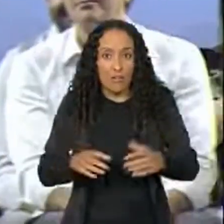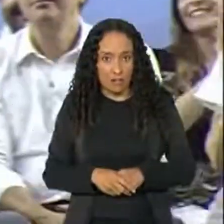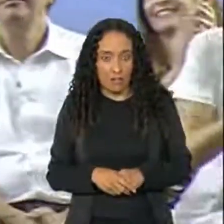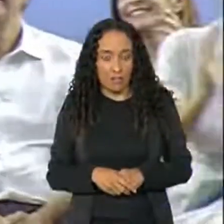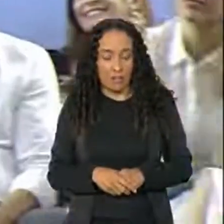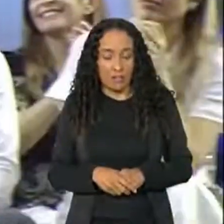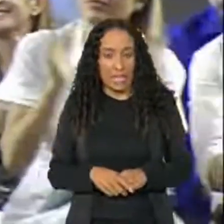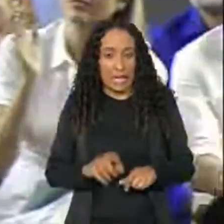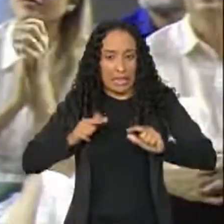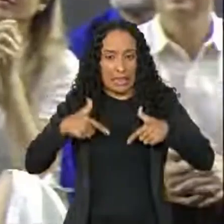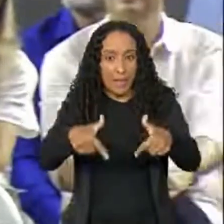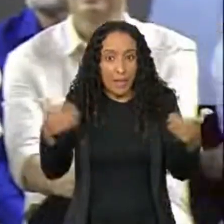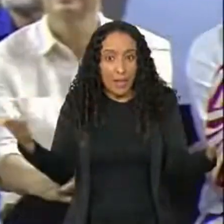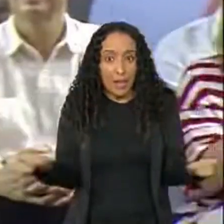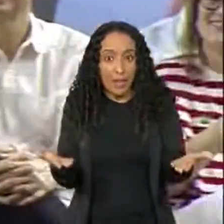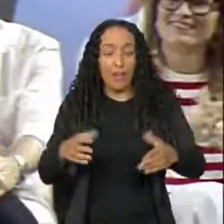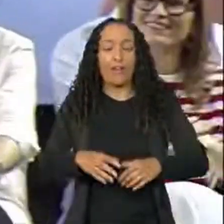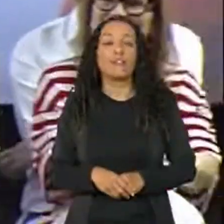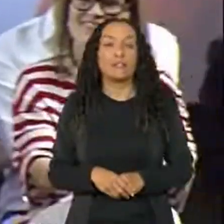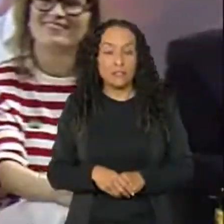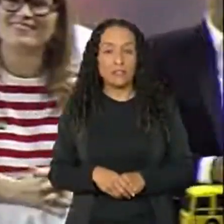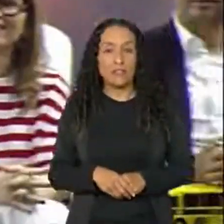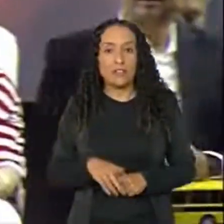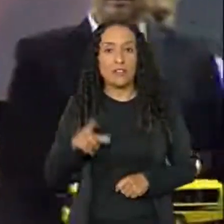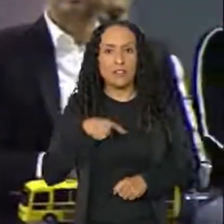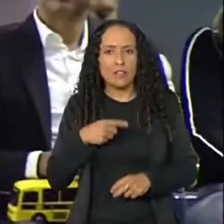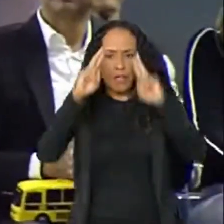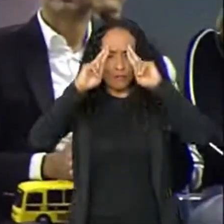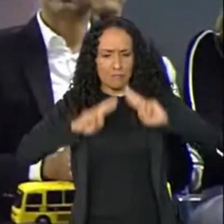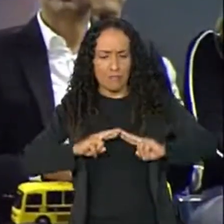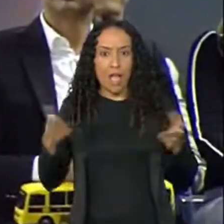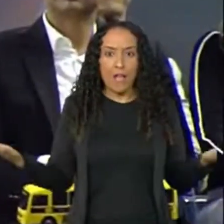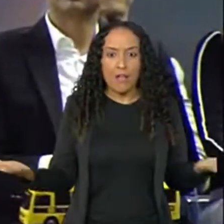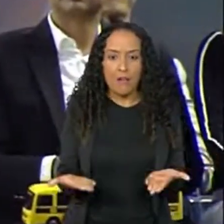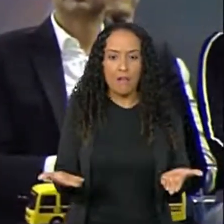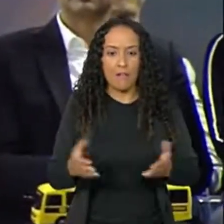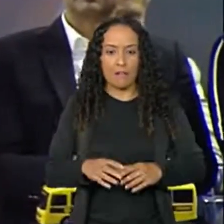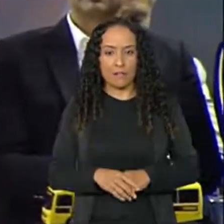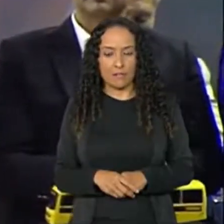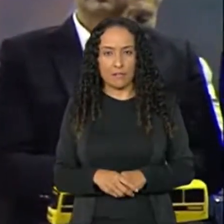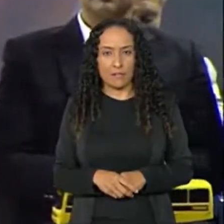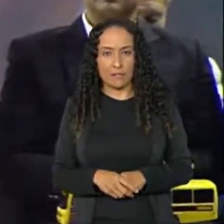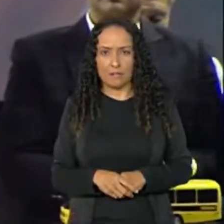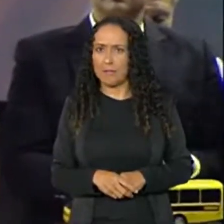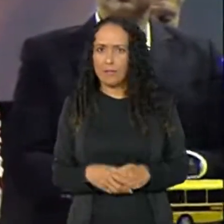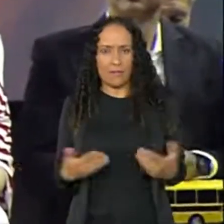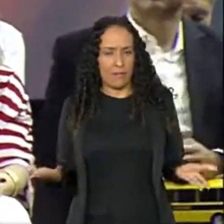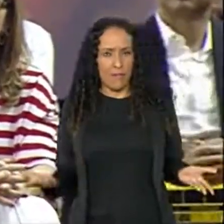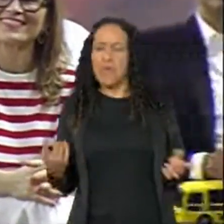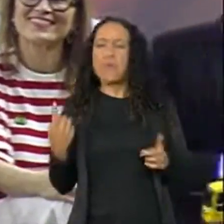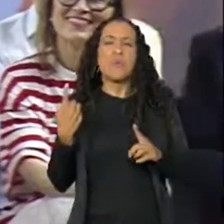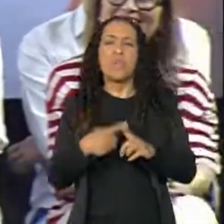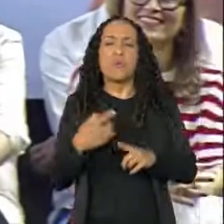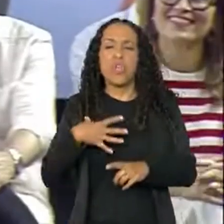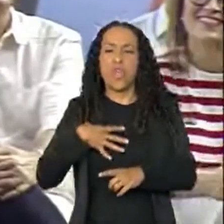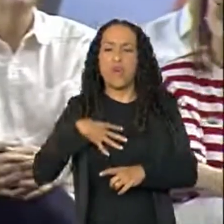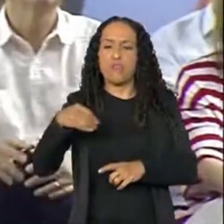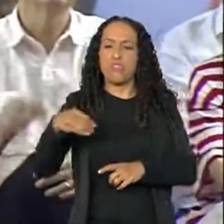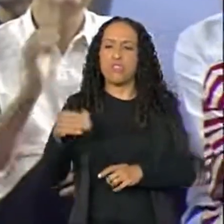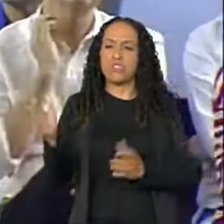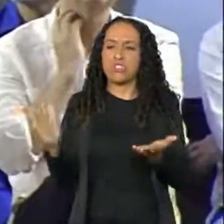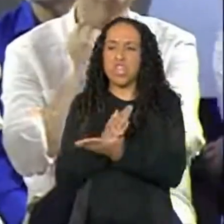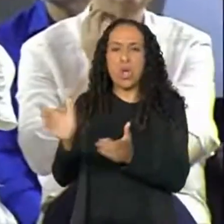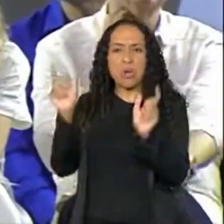a gente quer trabalhar agora, a gente quer ser respeitado agora. Olha, por que que o filho de alguns